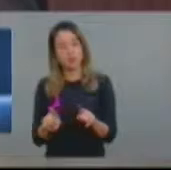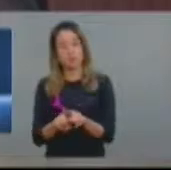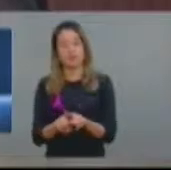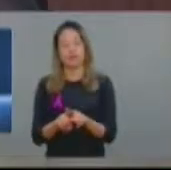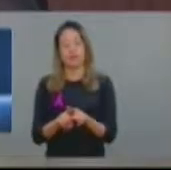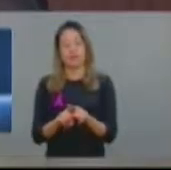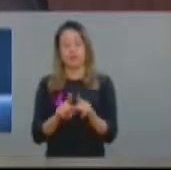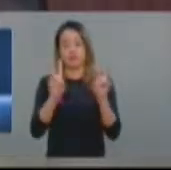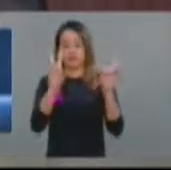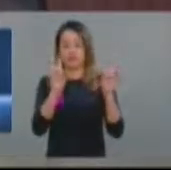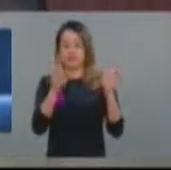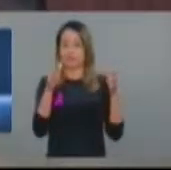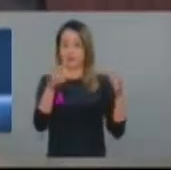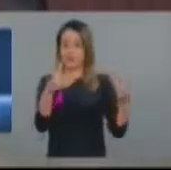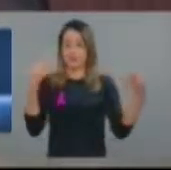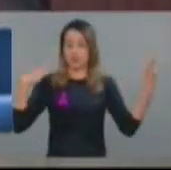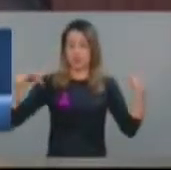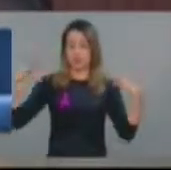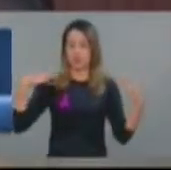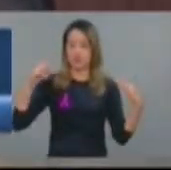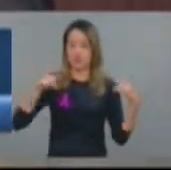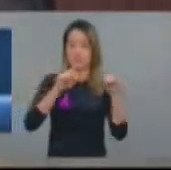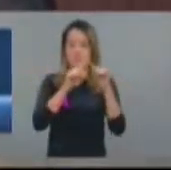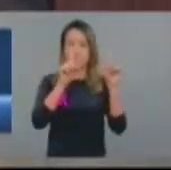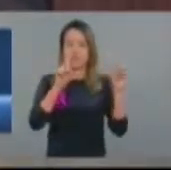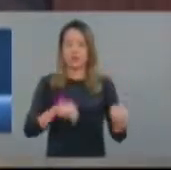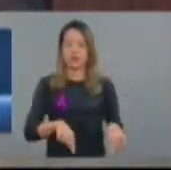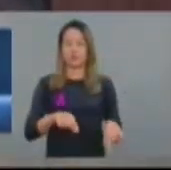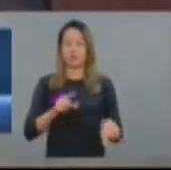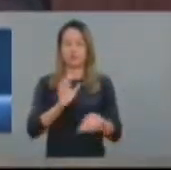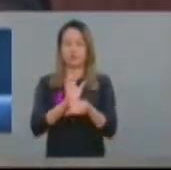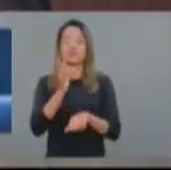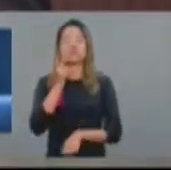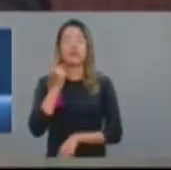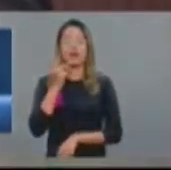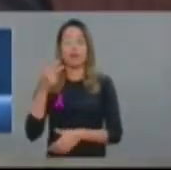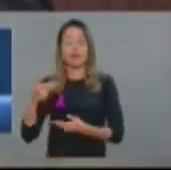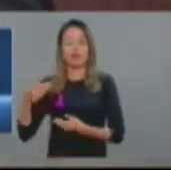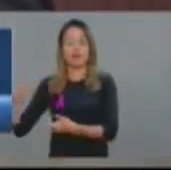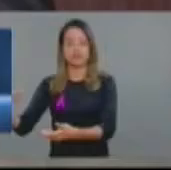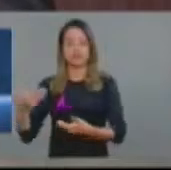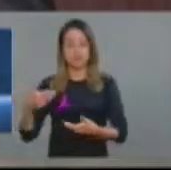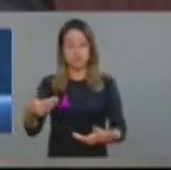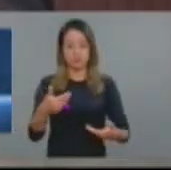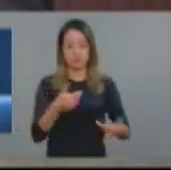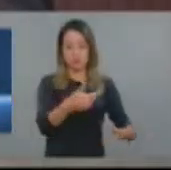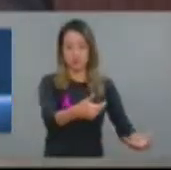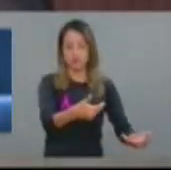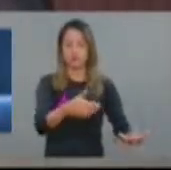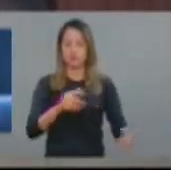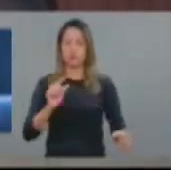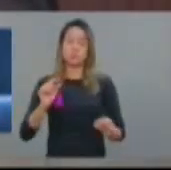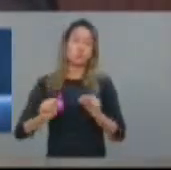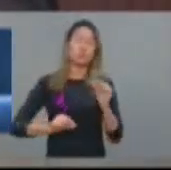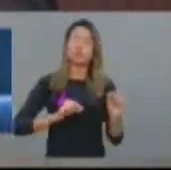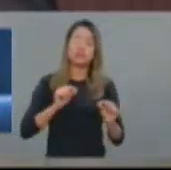imprensa, de uma maneira geral, do plano Ceará receptiva, que se trata de um conjunto de ações